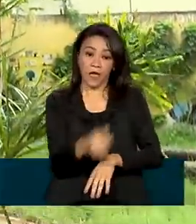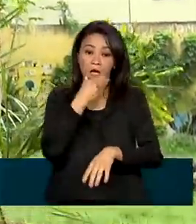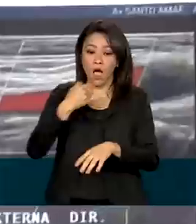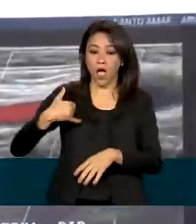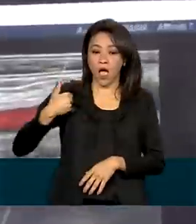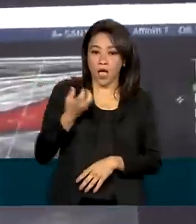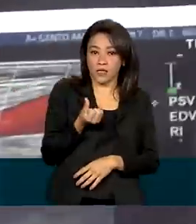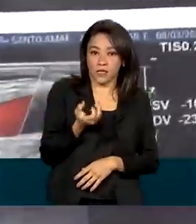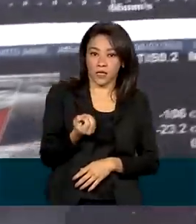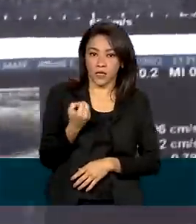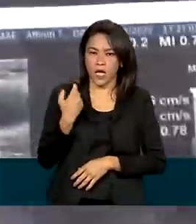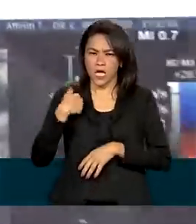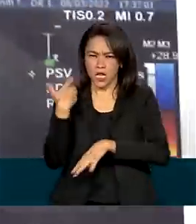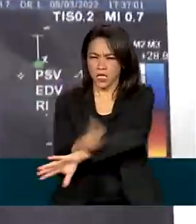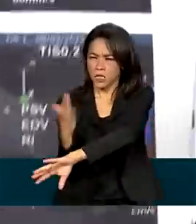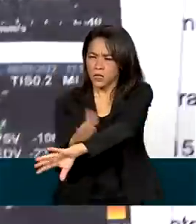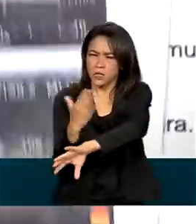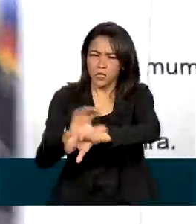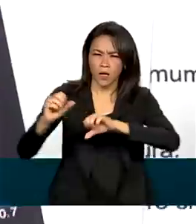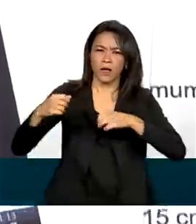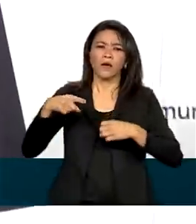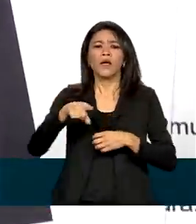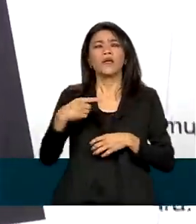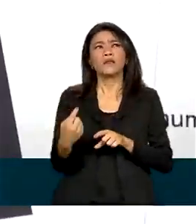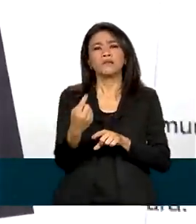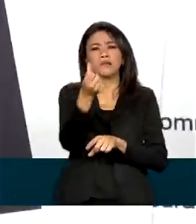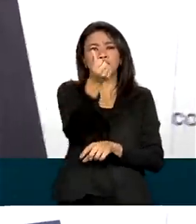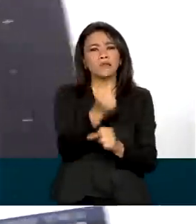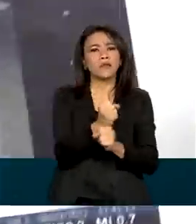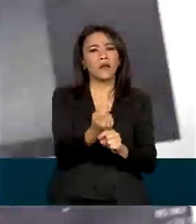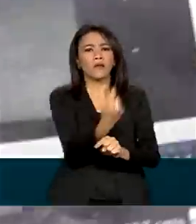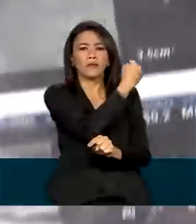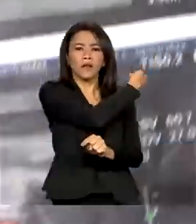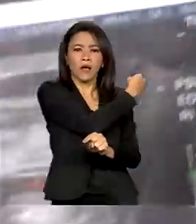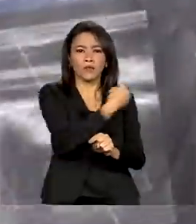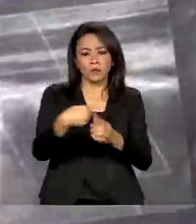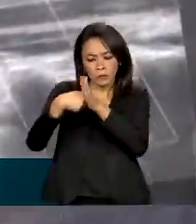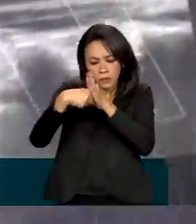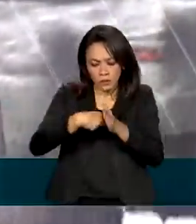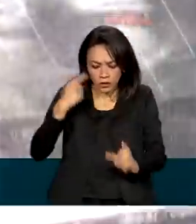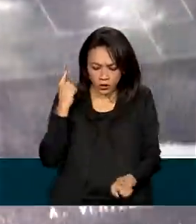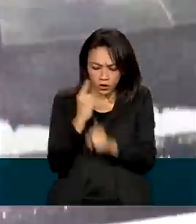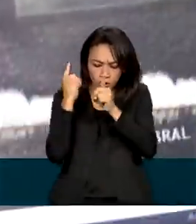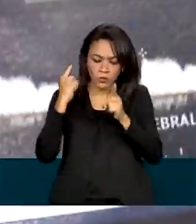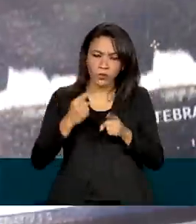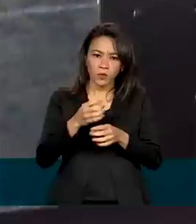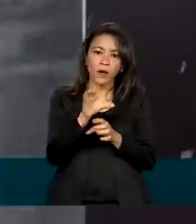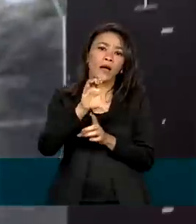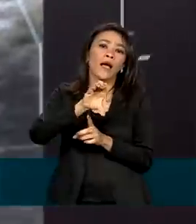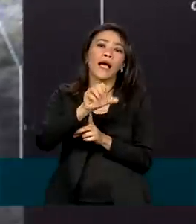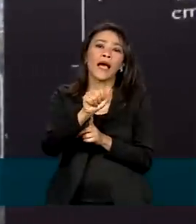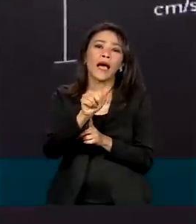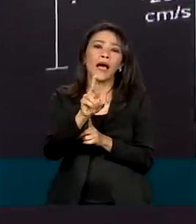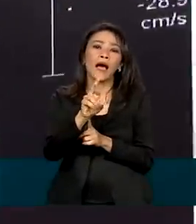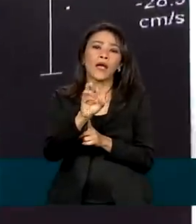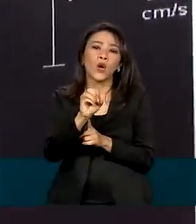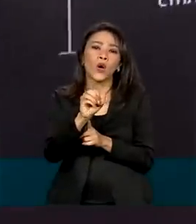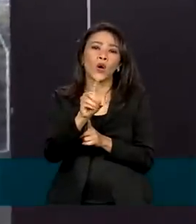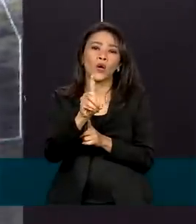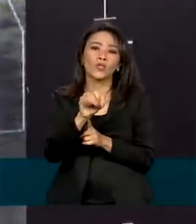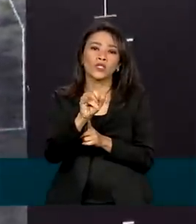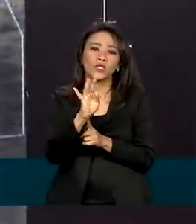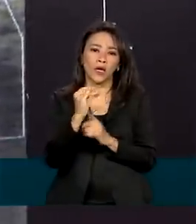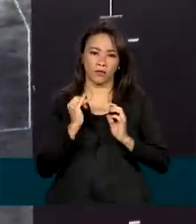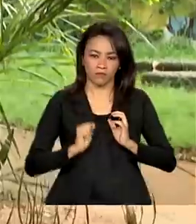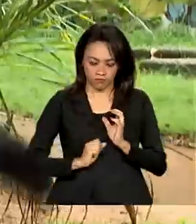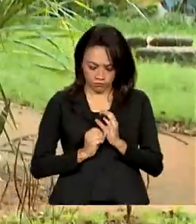físico. Seis anos atrás, num exame de rotina, descobriu que tinha um entupimento na carótida, a artéria que leva sangue